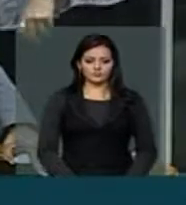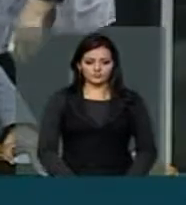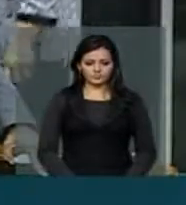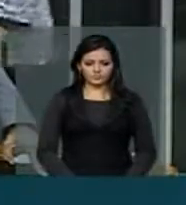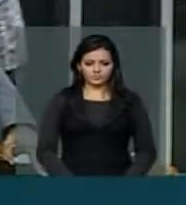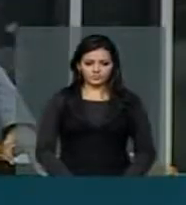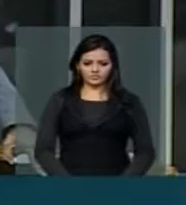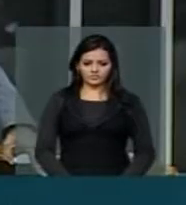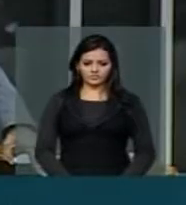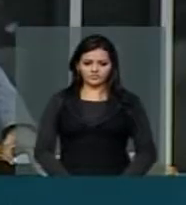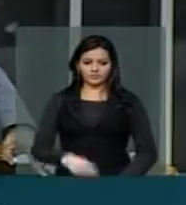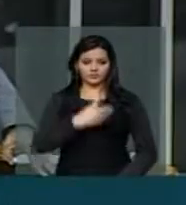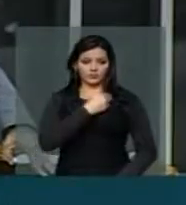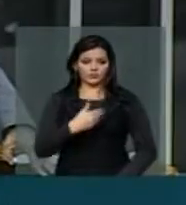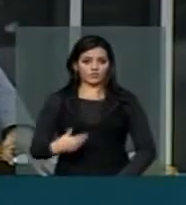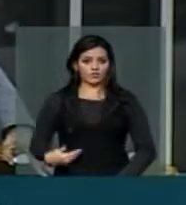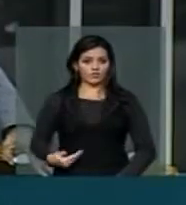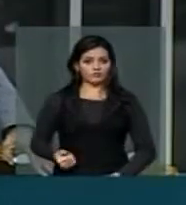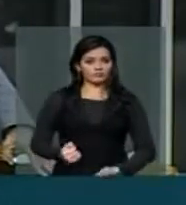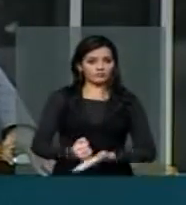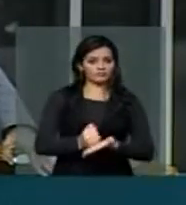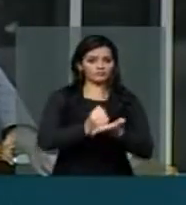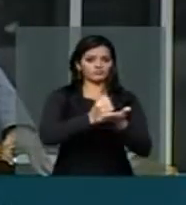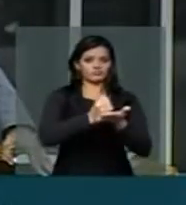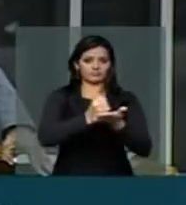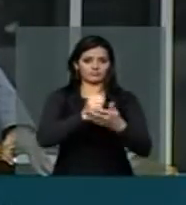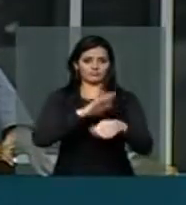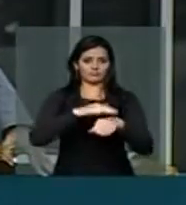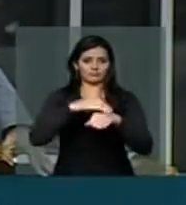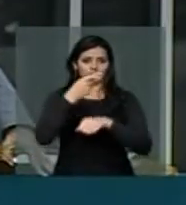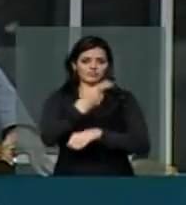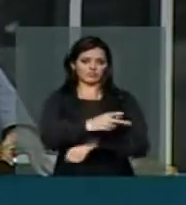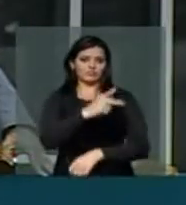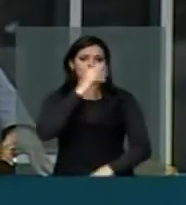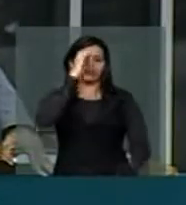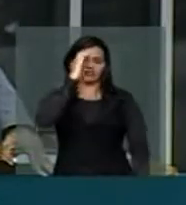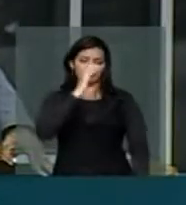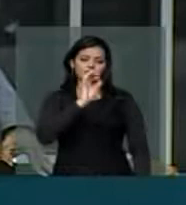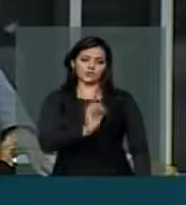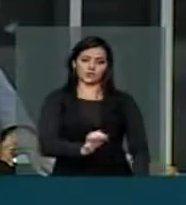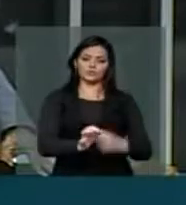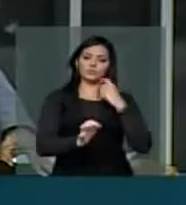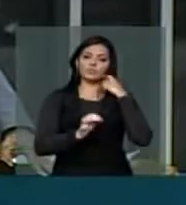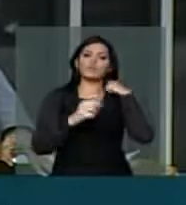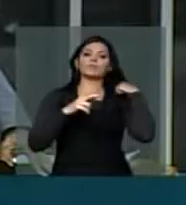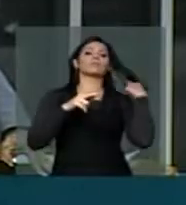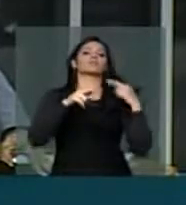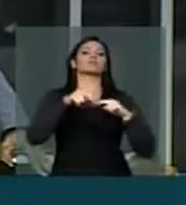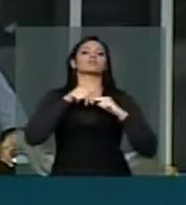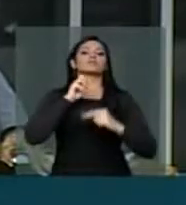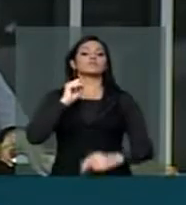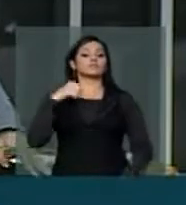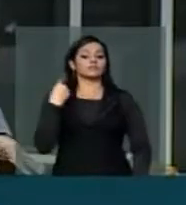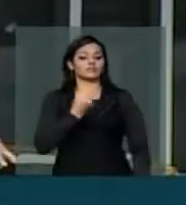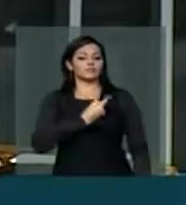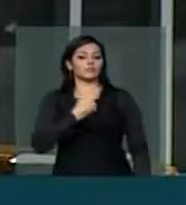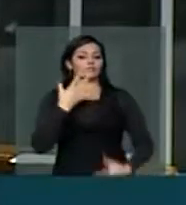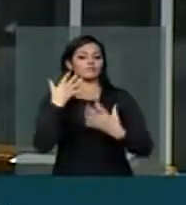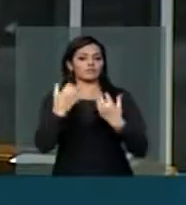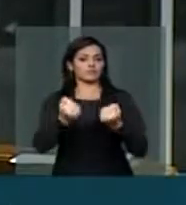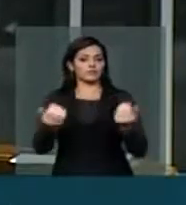do governo fazer a sua parte. Portanto se nós vamos aqui